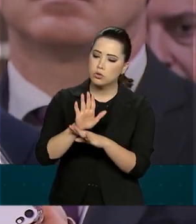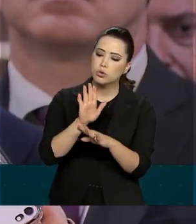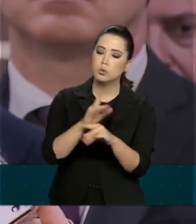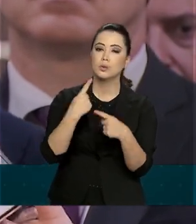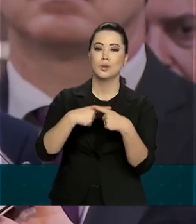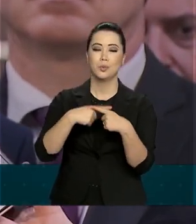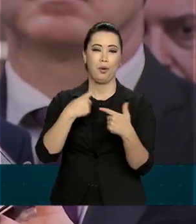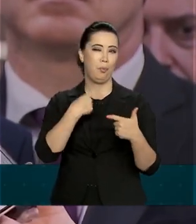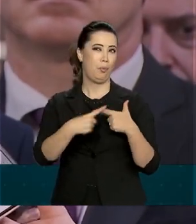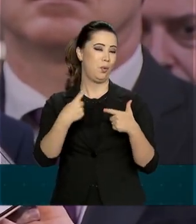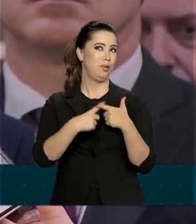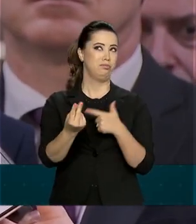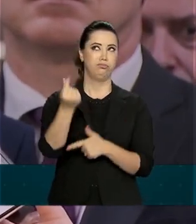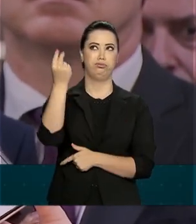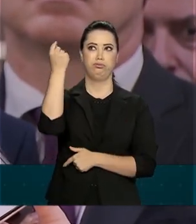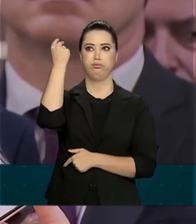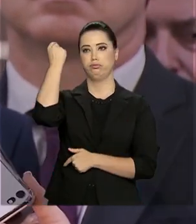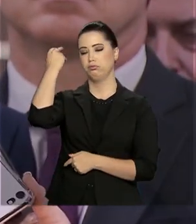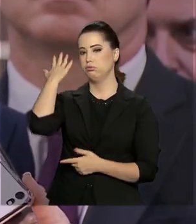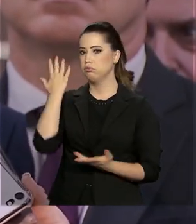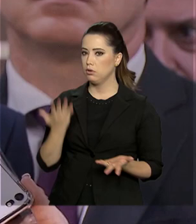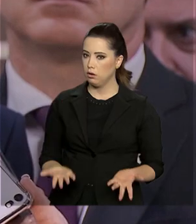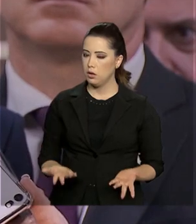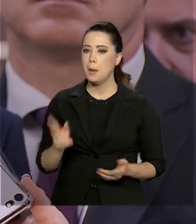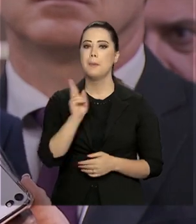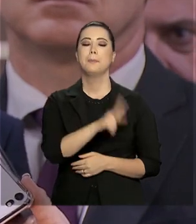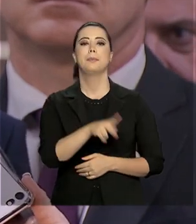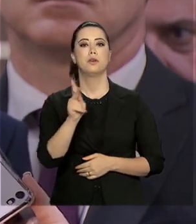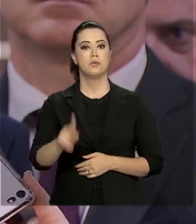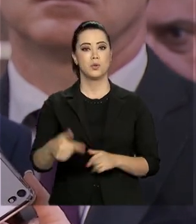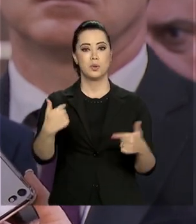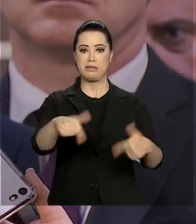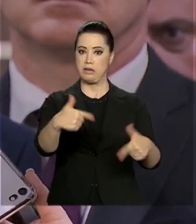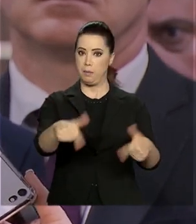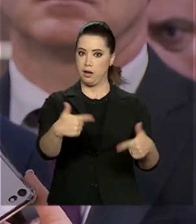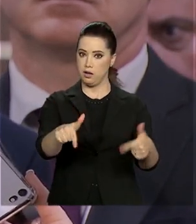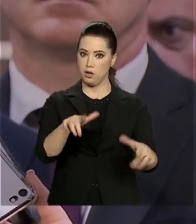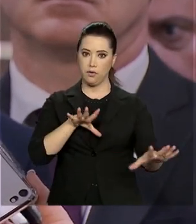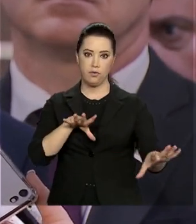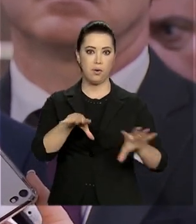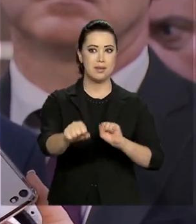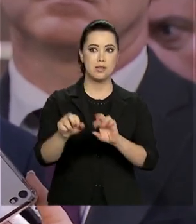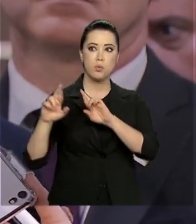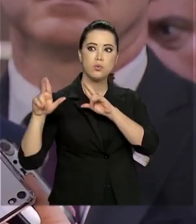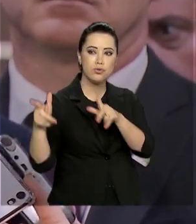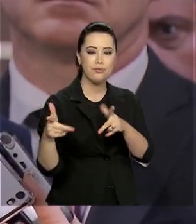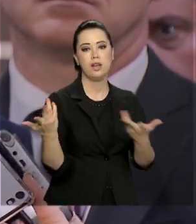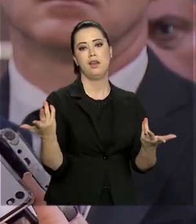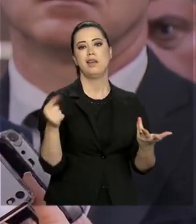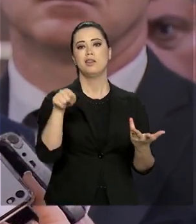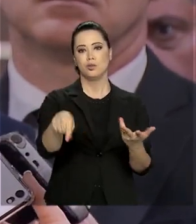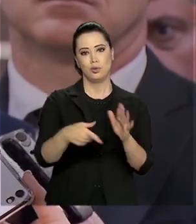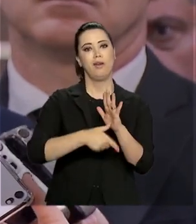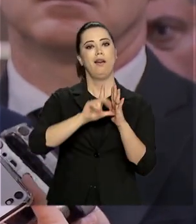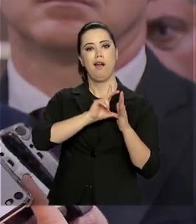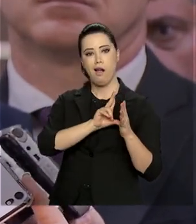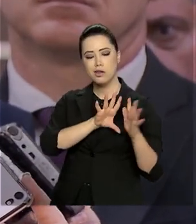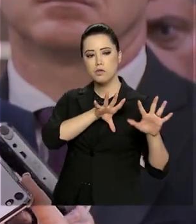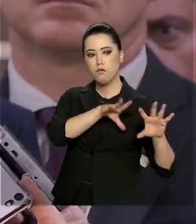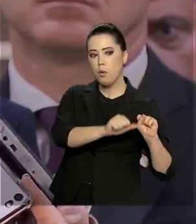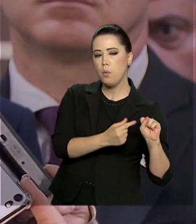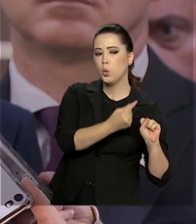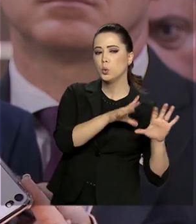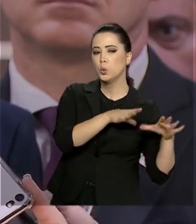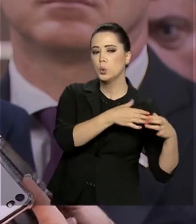históricos da educação brasileira. Professores atuando numa área de formação diferente da qual ele foi formado. Então, com isso,